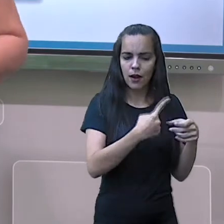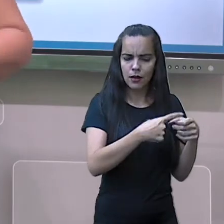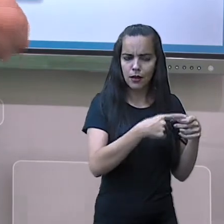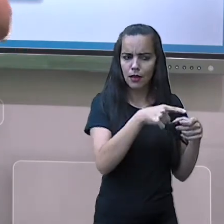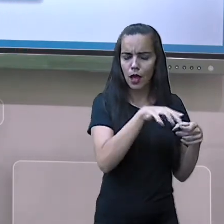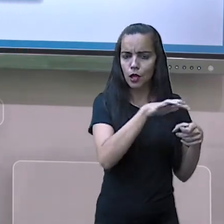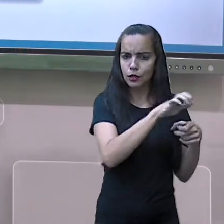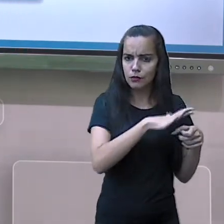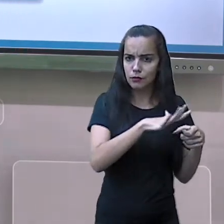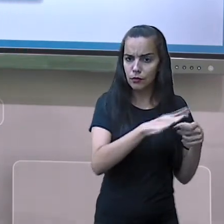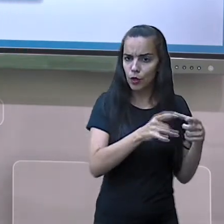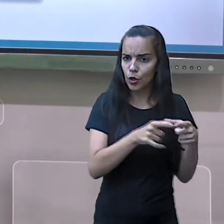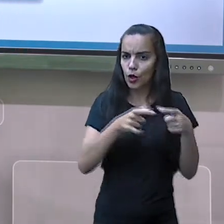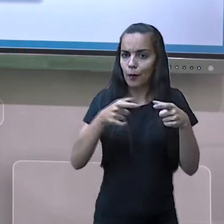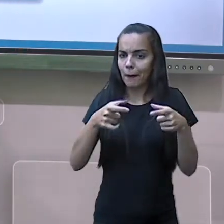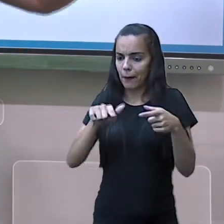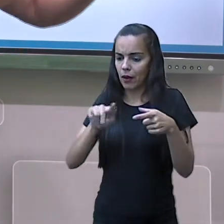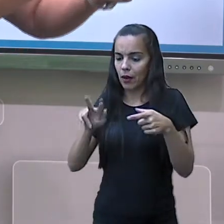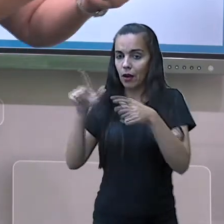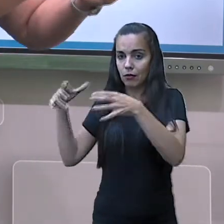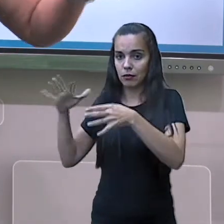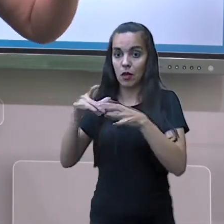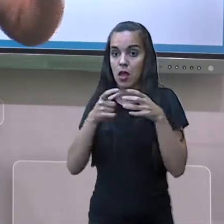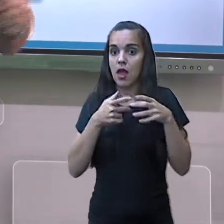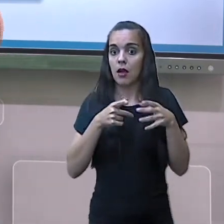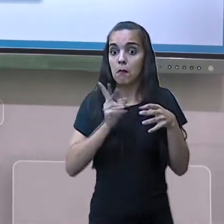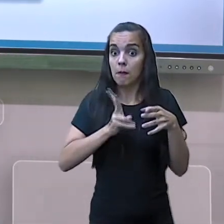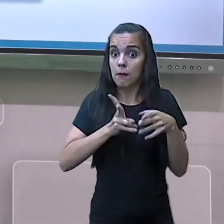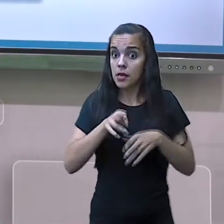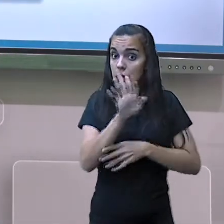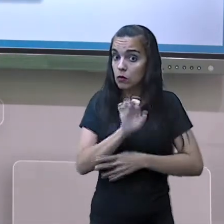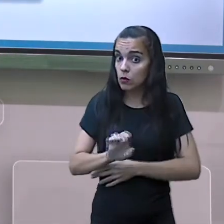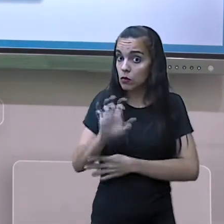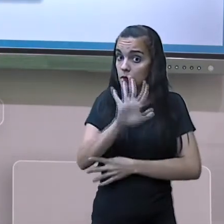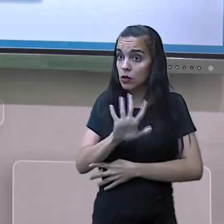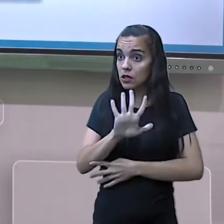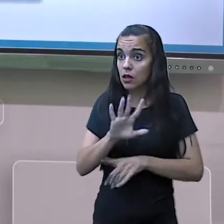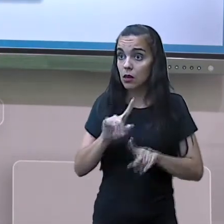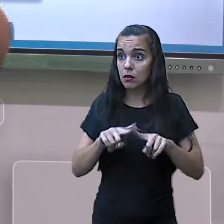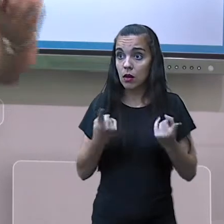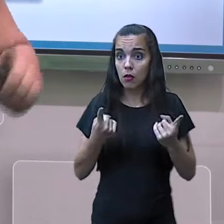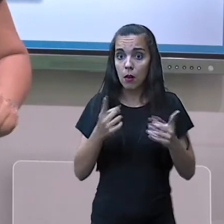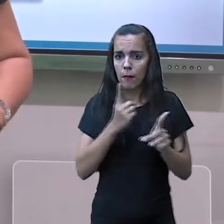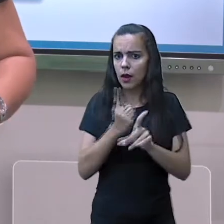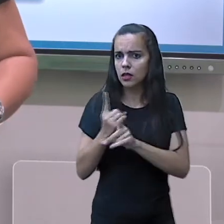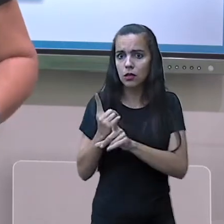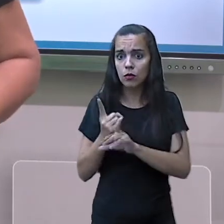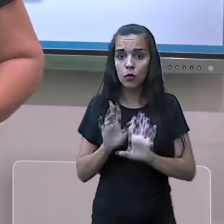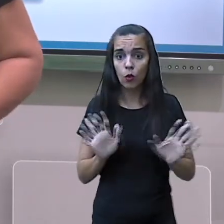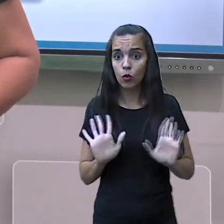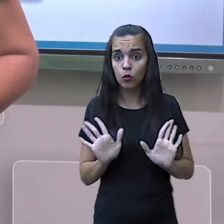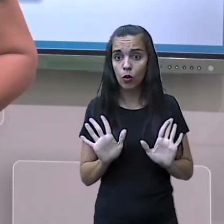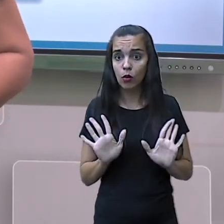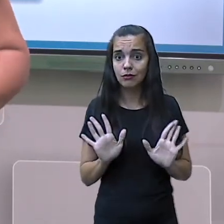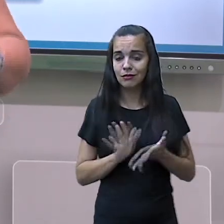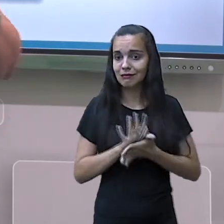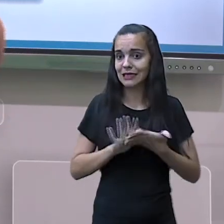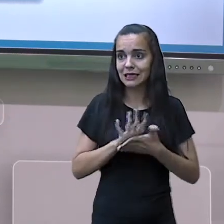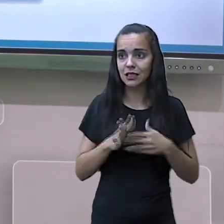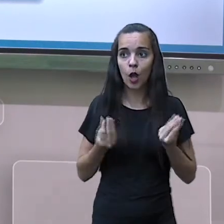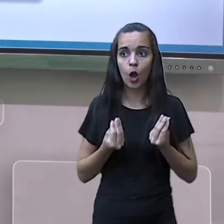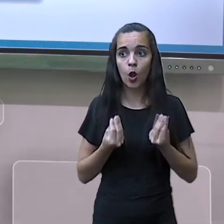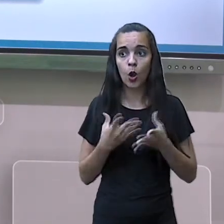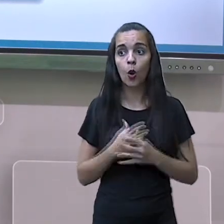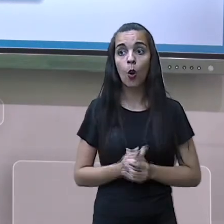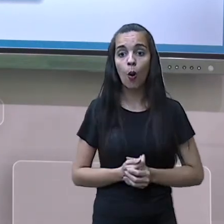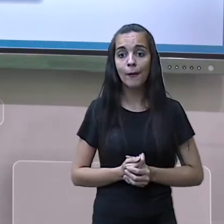Valadares, de Valadares eu vou a BH, buscar o que eu quero. Mas eu cheguei em BH e não encontrei. Aonde eu vou